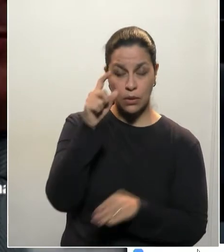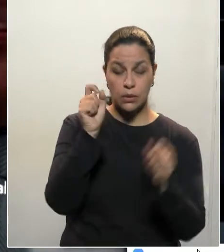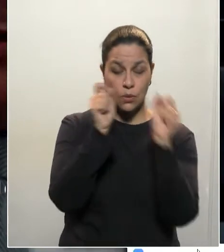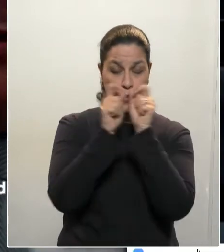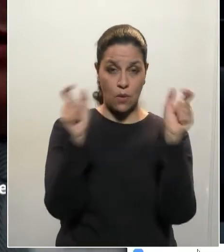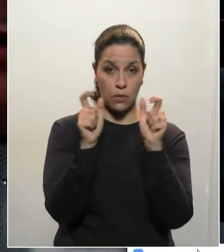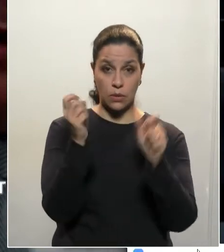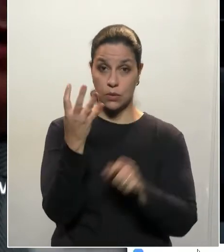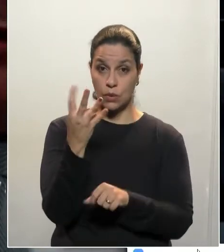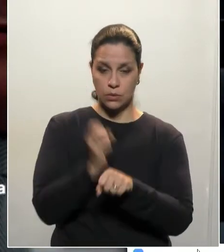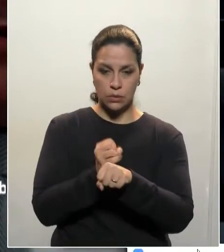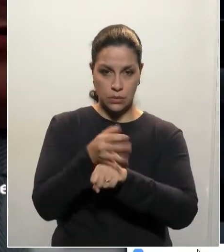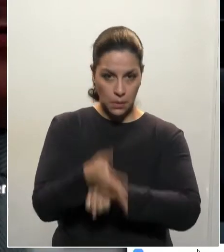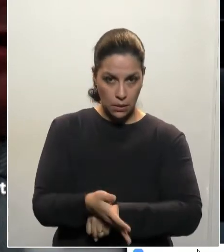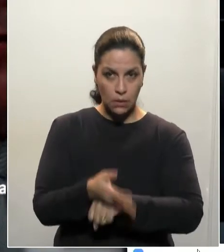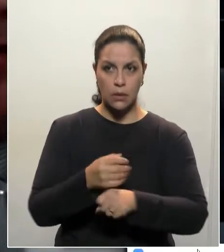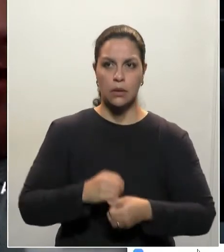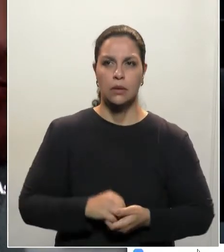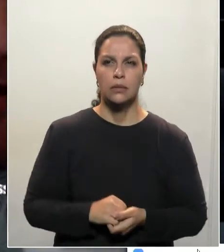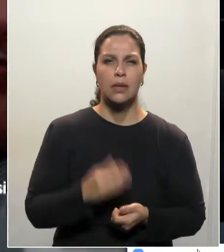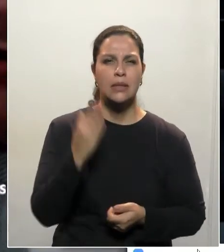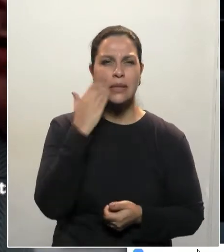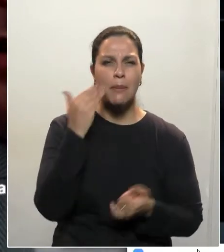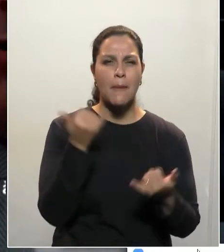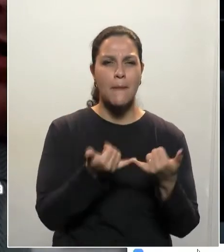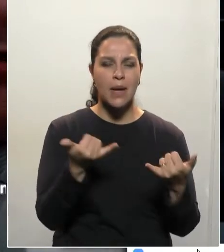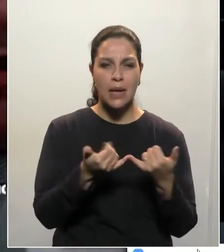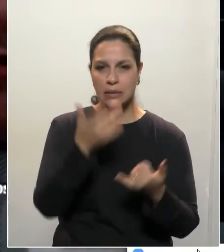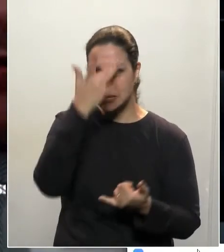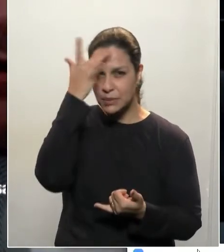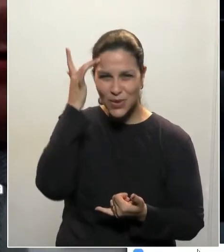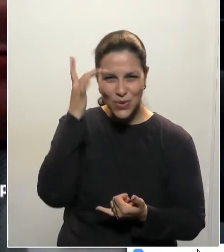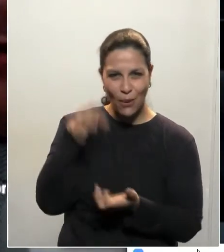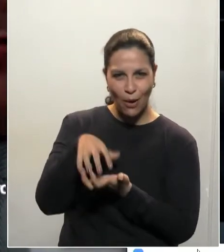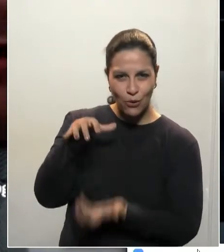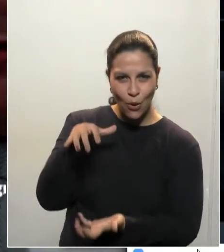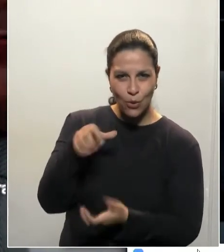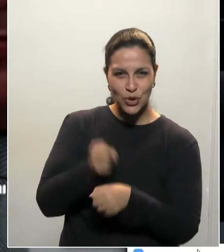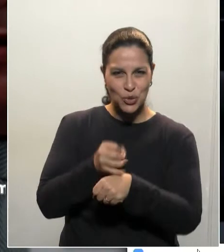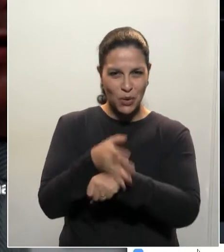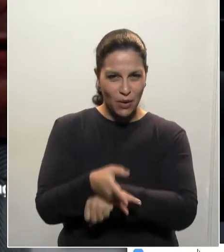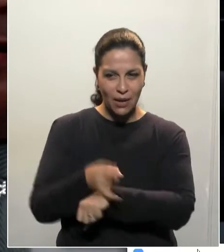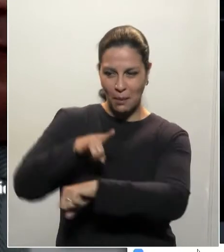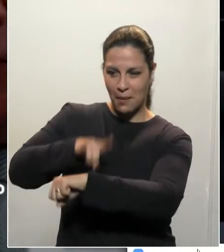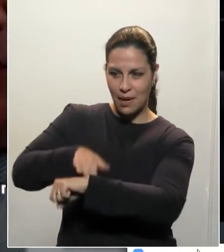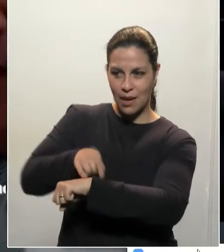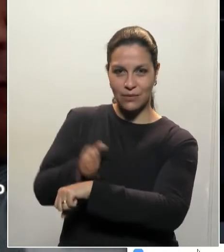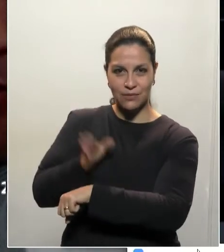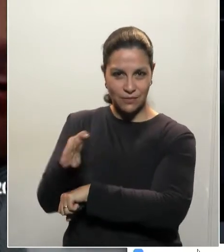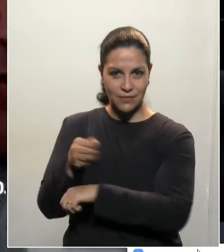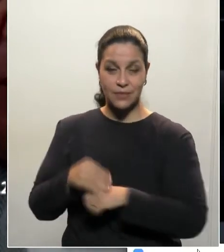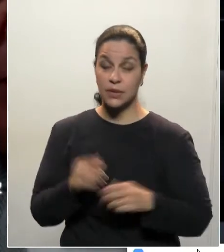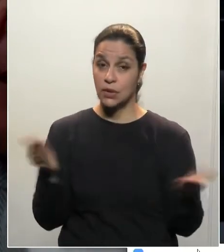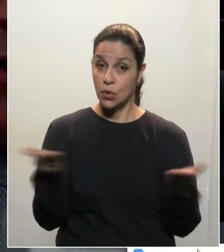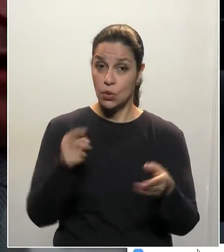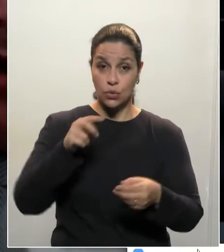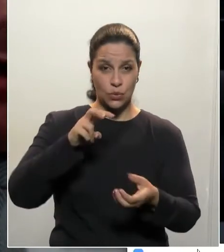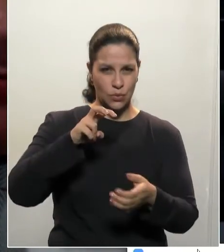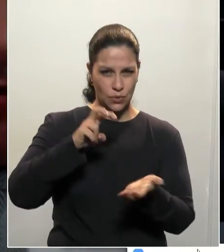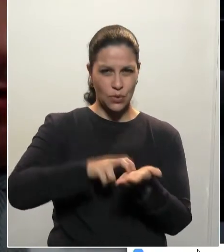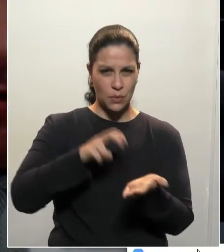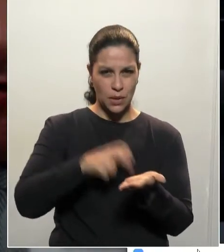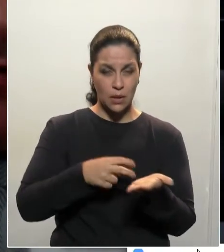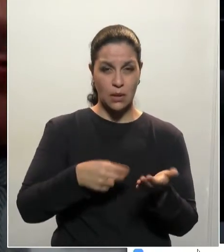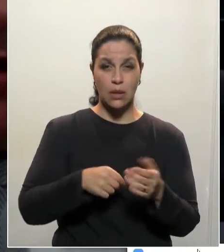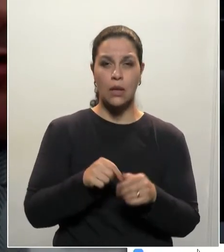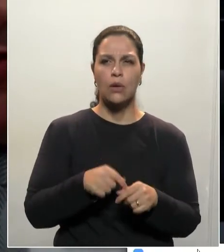horas da manhã, que nem, sabe aqueles mais velhos que acordam, mas guardam para ir no banheiro? Eu acordei hoje, quando eu voltei, tinha